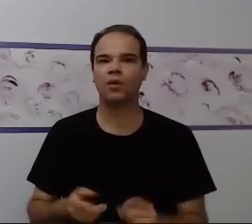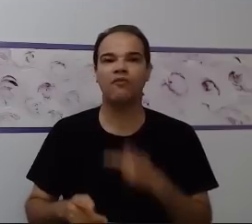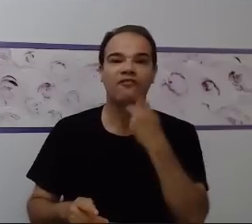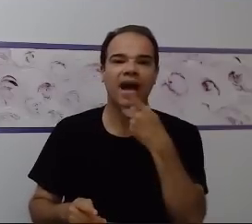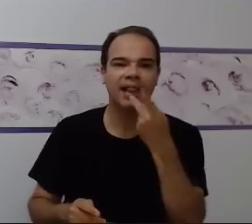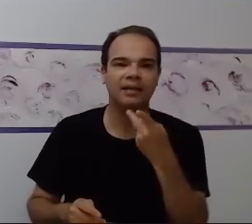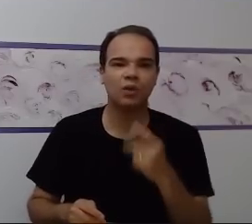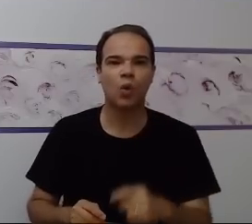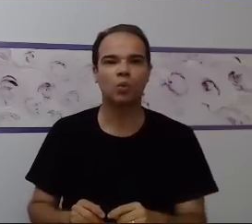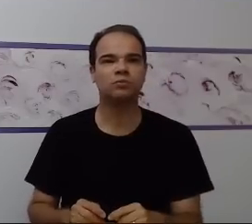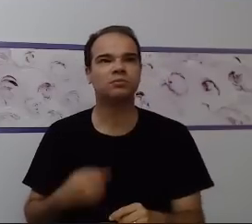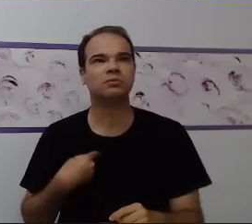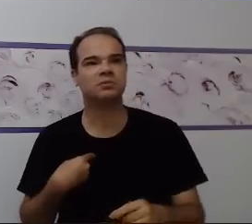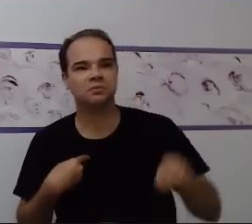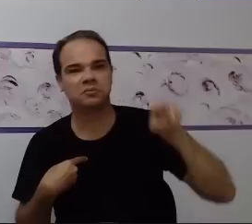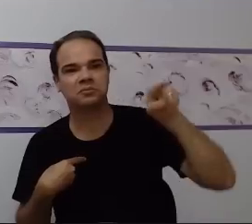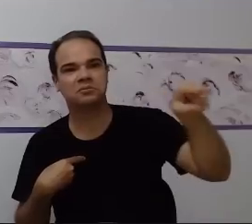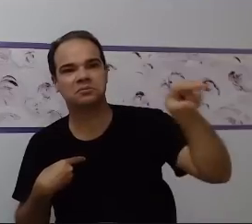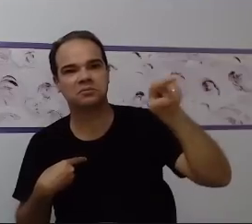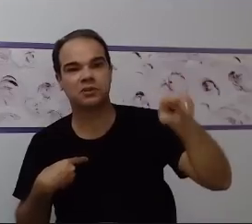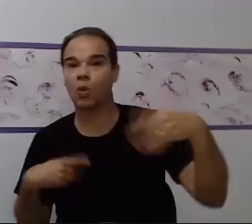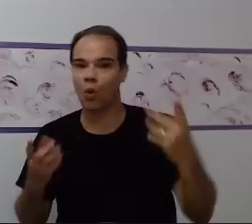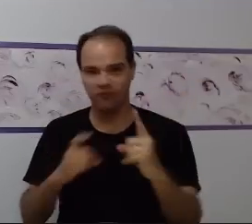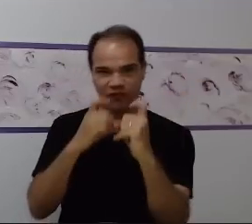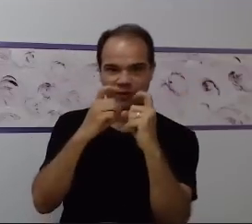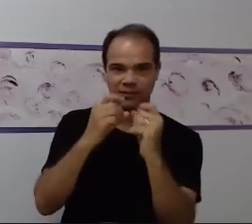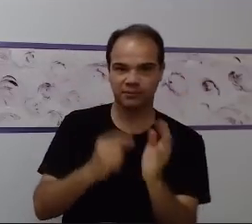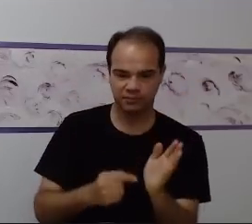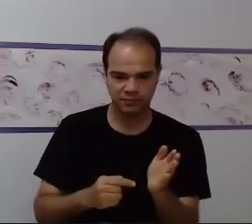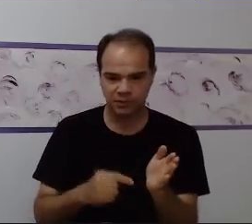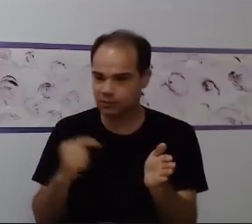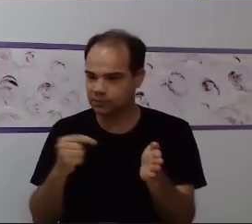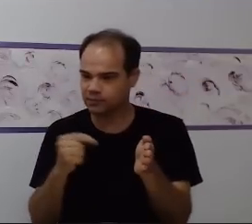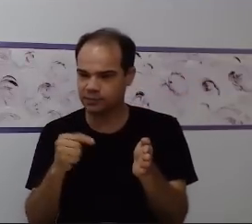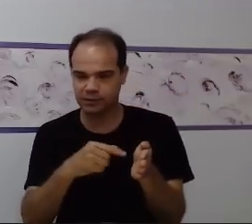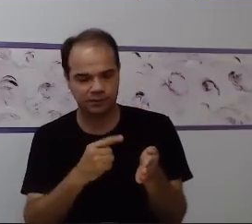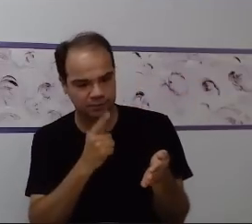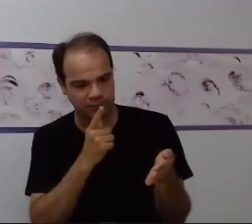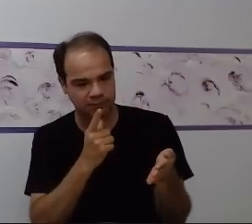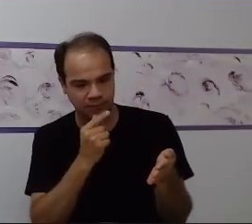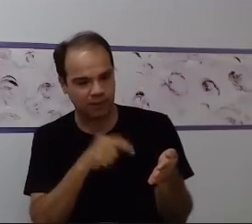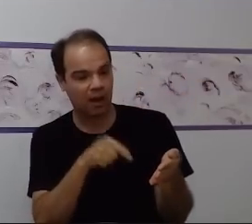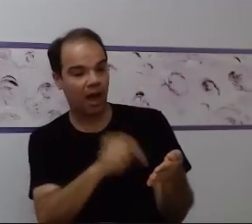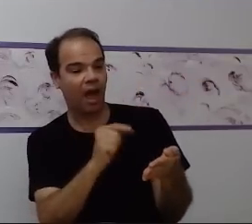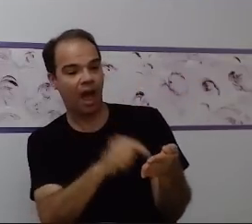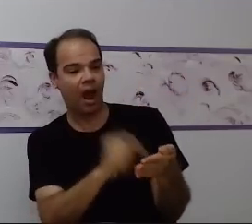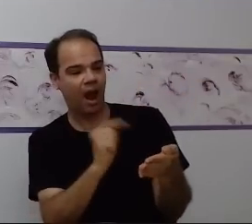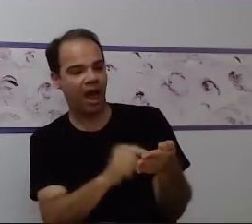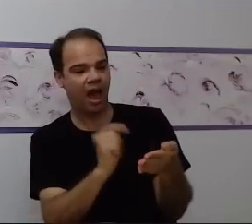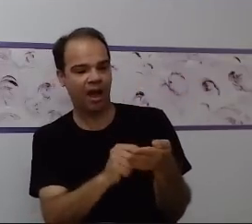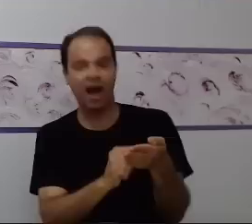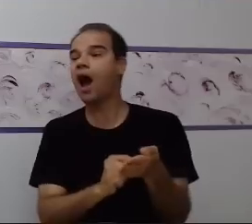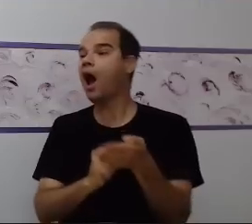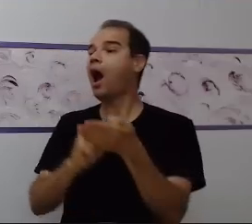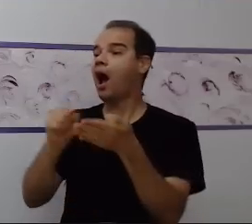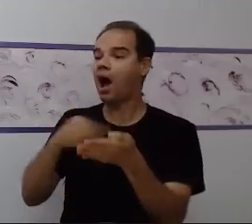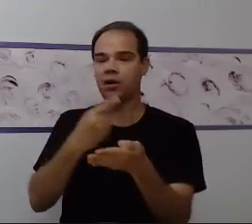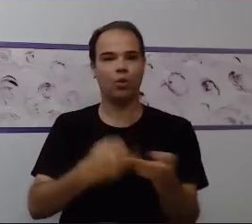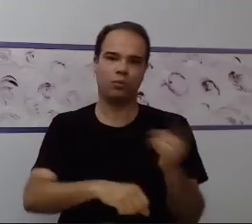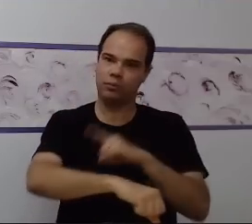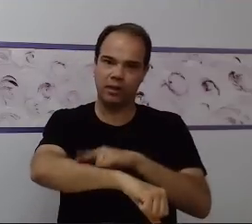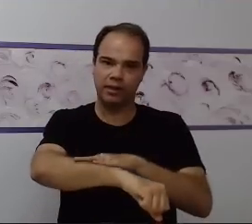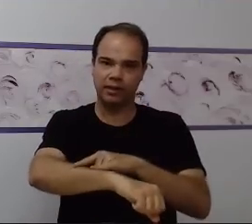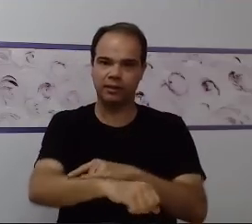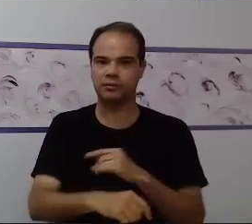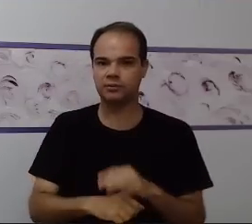Estou com sede, eu vou mostrar a figura da água, da garrafinha de água para ela poder falar que ela está com sede. Quer ir ao banheiro,